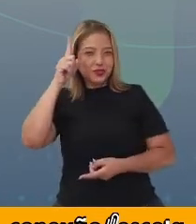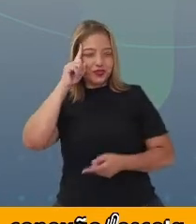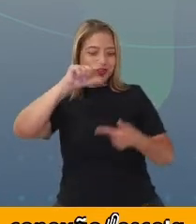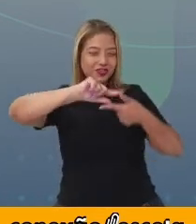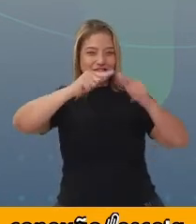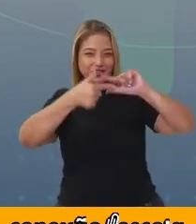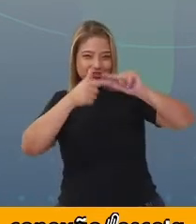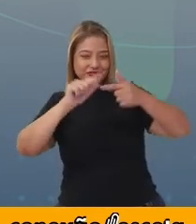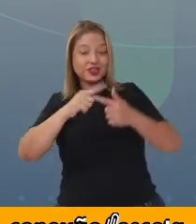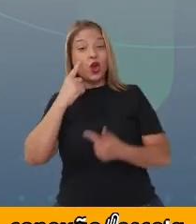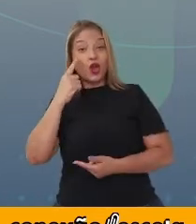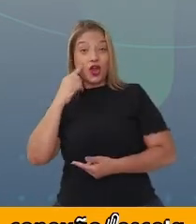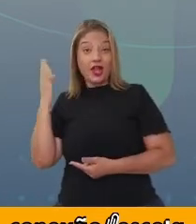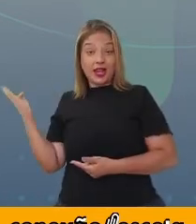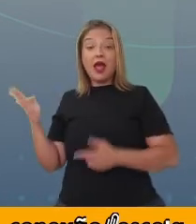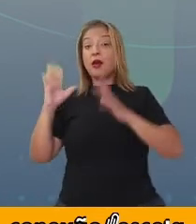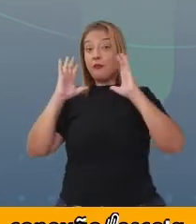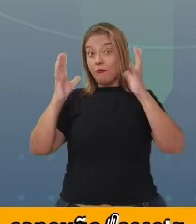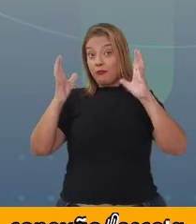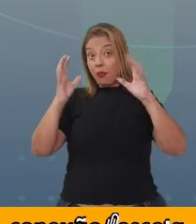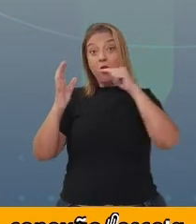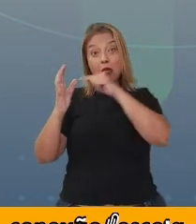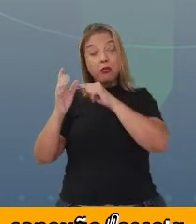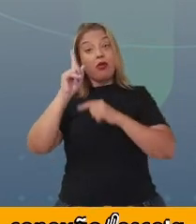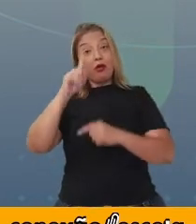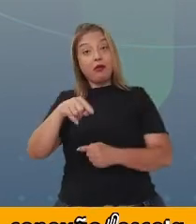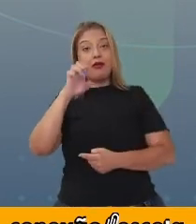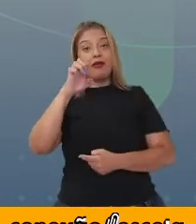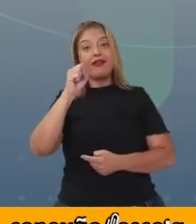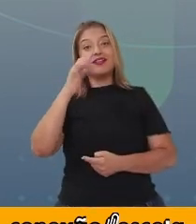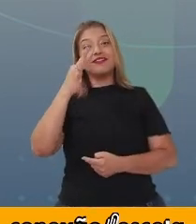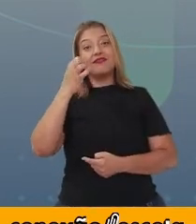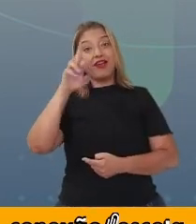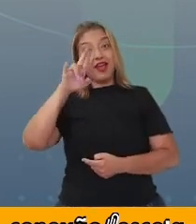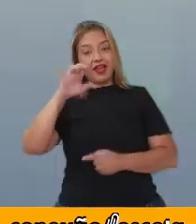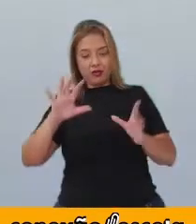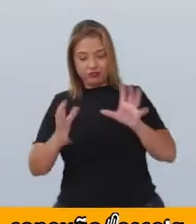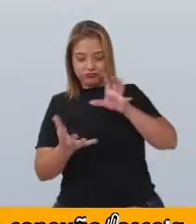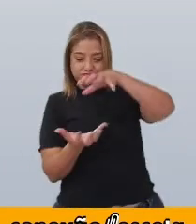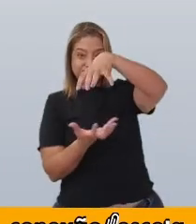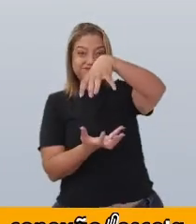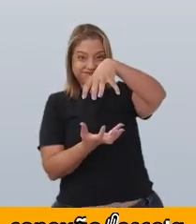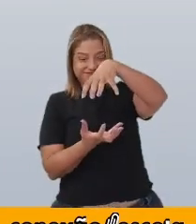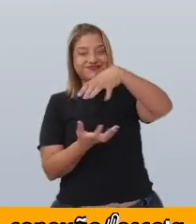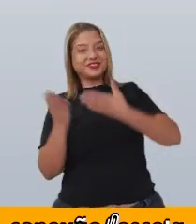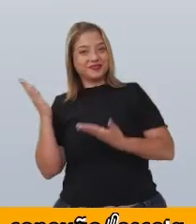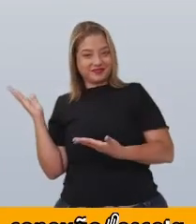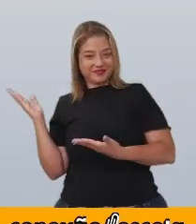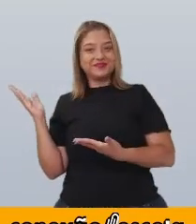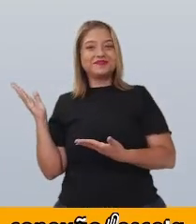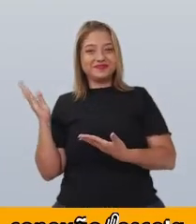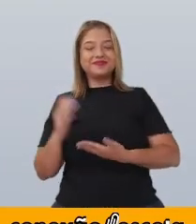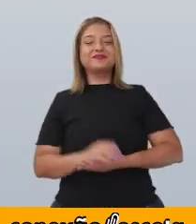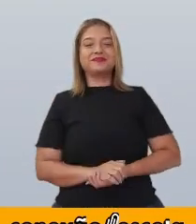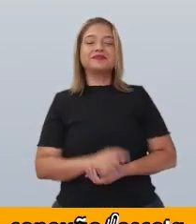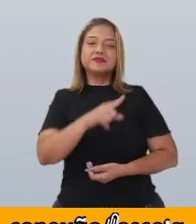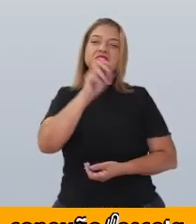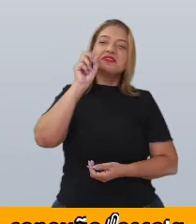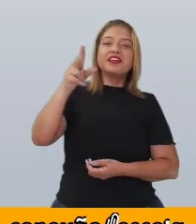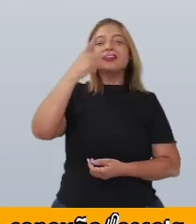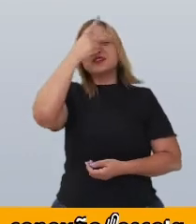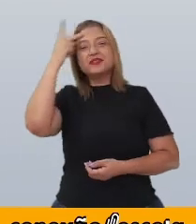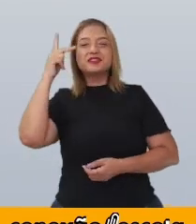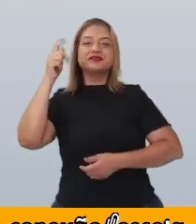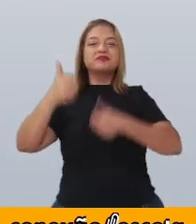ela é uma esfera. Olha só. A bola de futebol. Aquela que a gente vê os